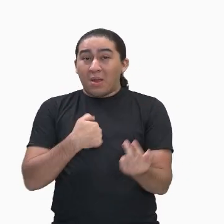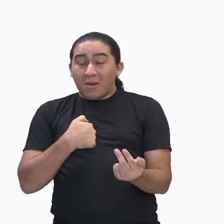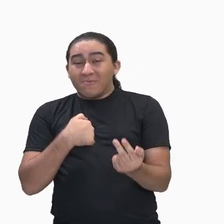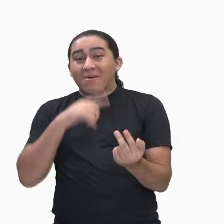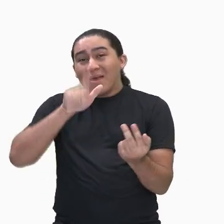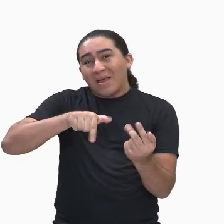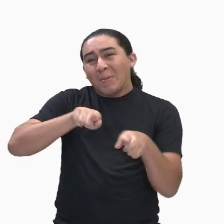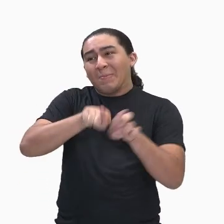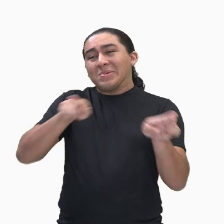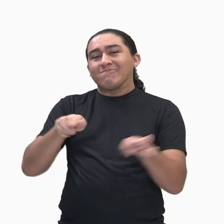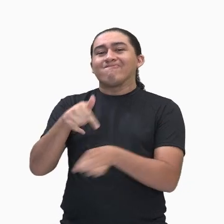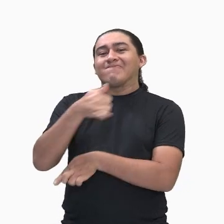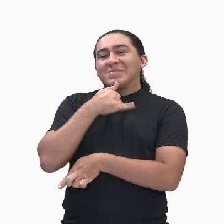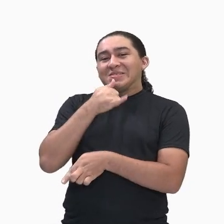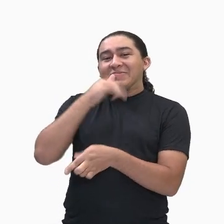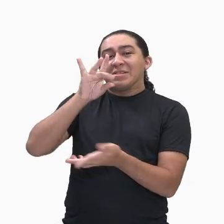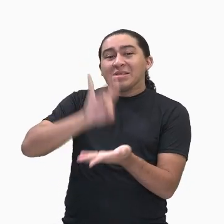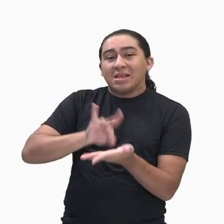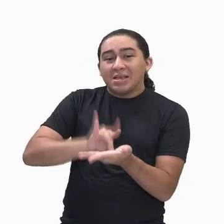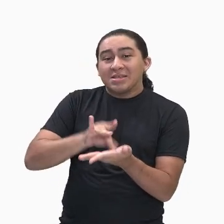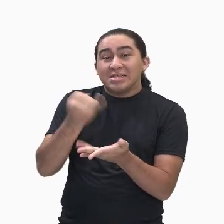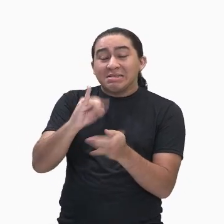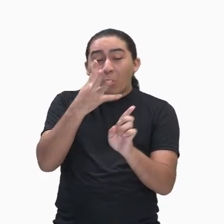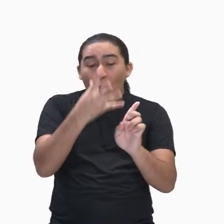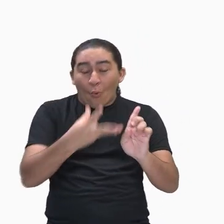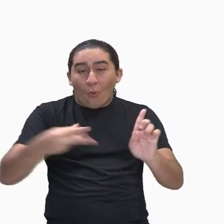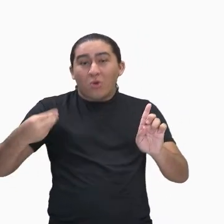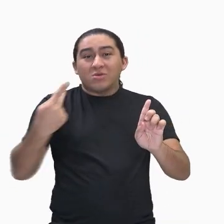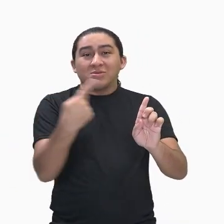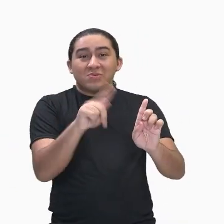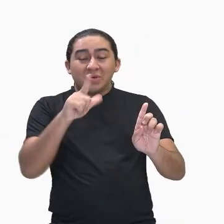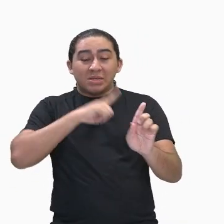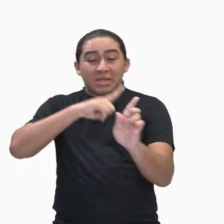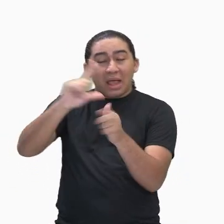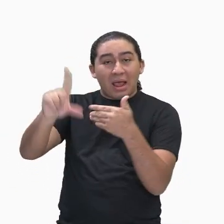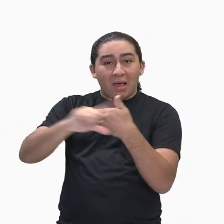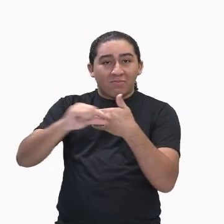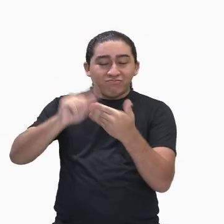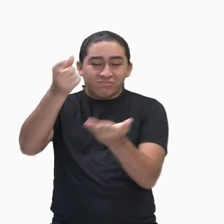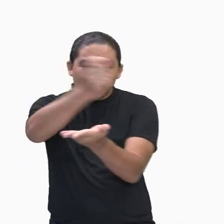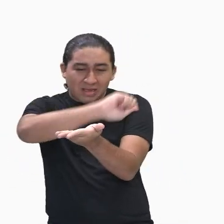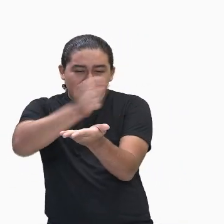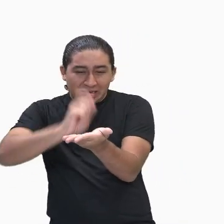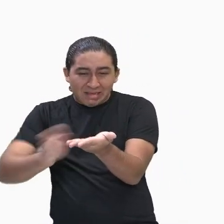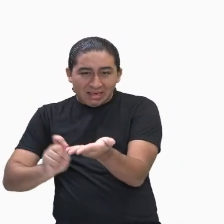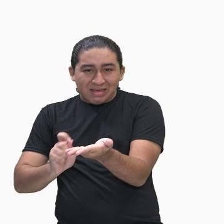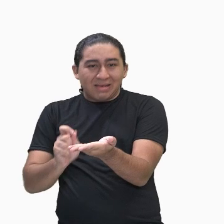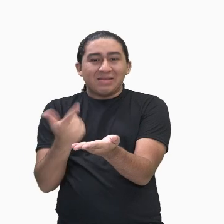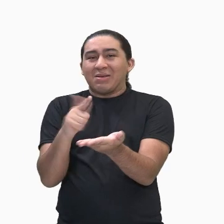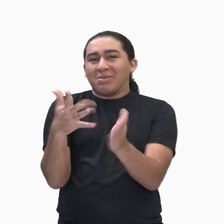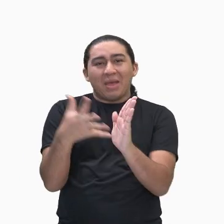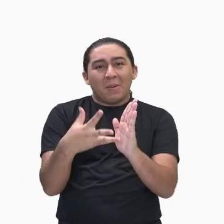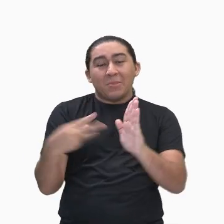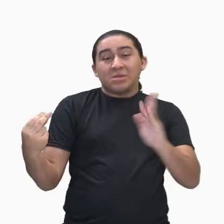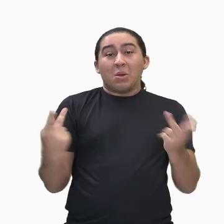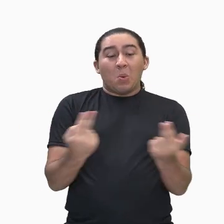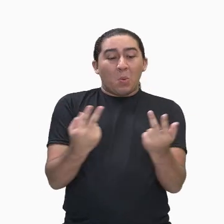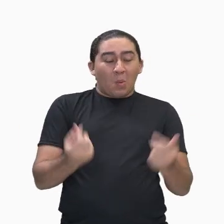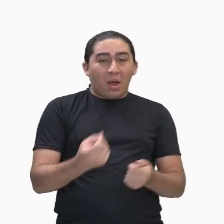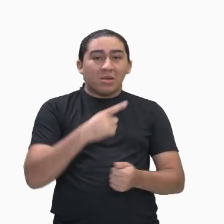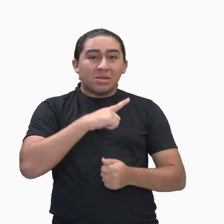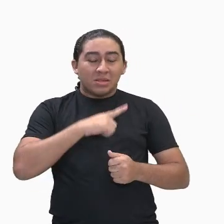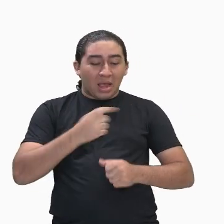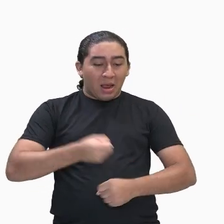tristeza, Se te imito nos transes da aventura, Não te imito nos dons da